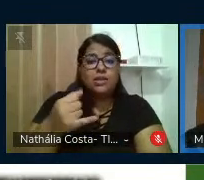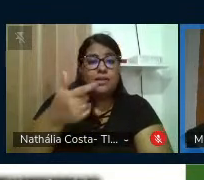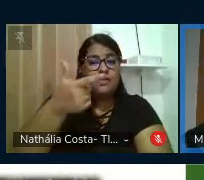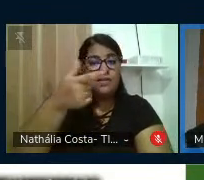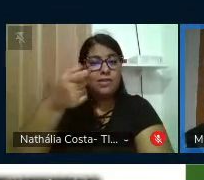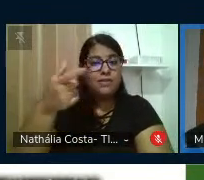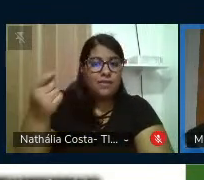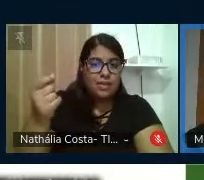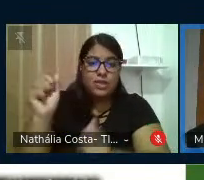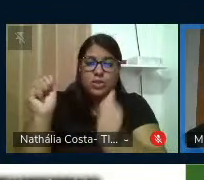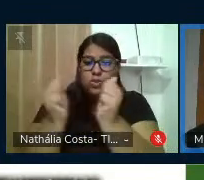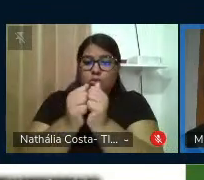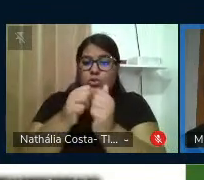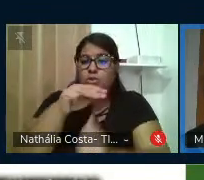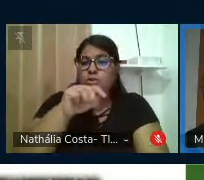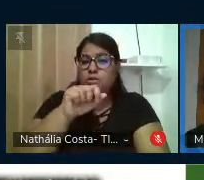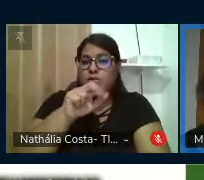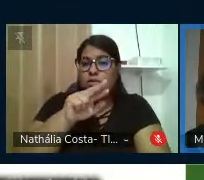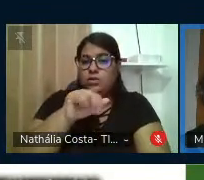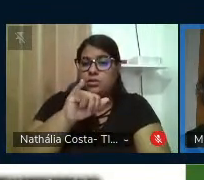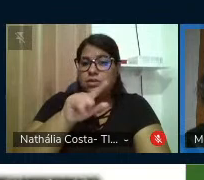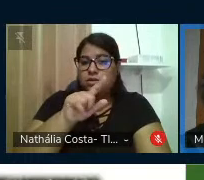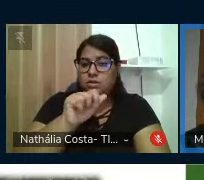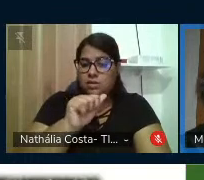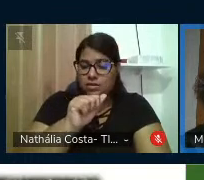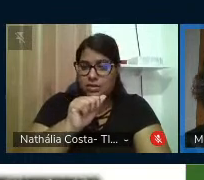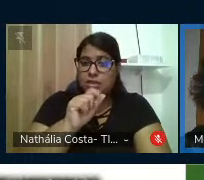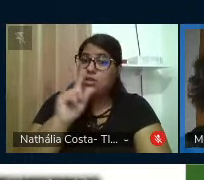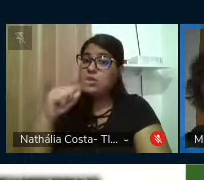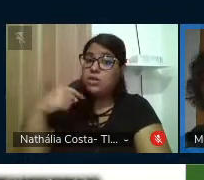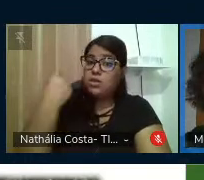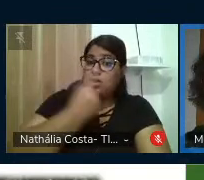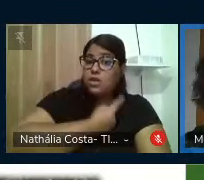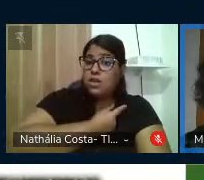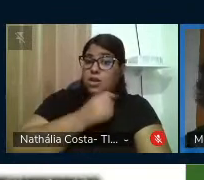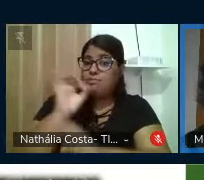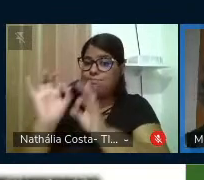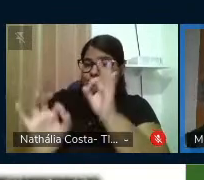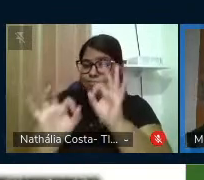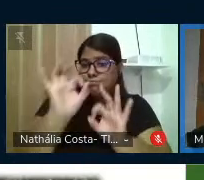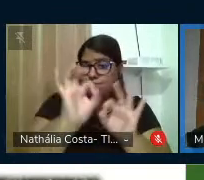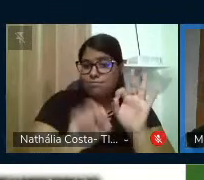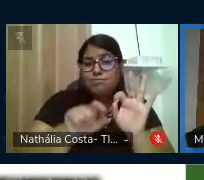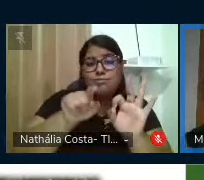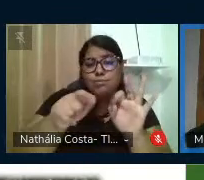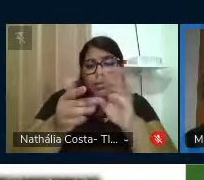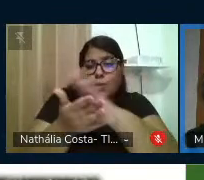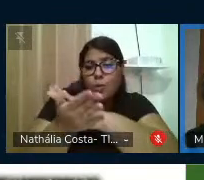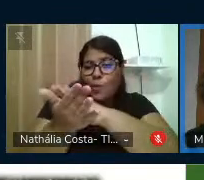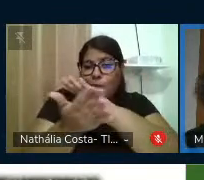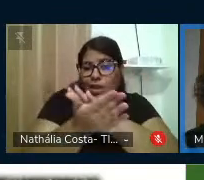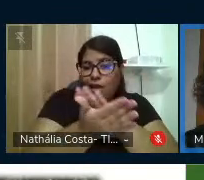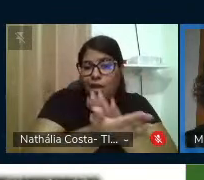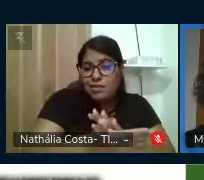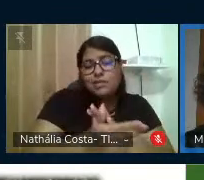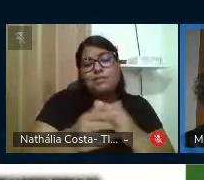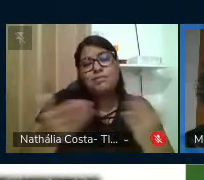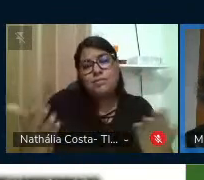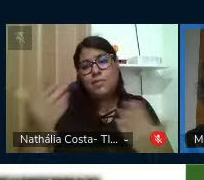e junto com Marília Gabriela Guedes, nós organizamos essa publicação. Então,